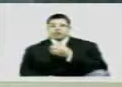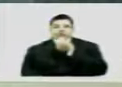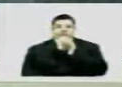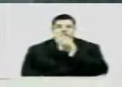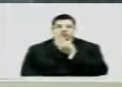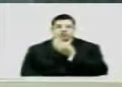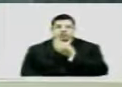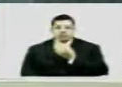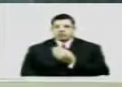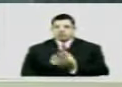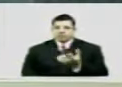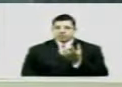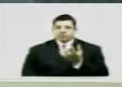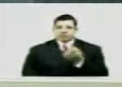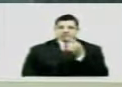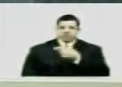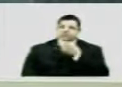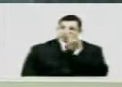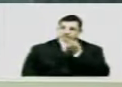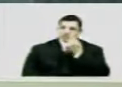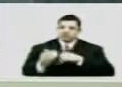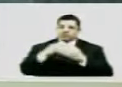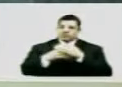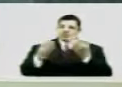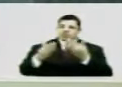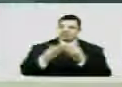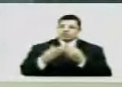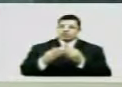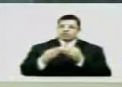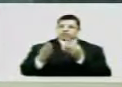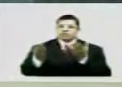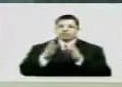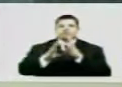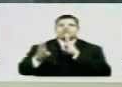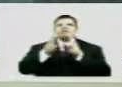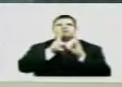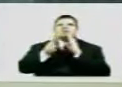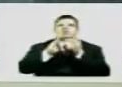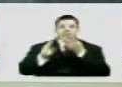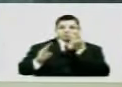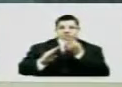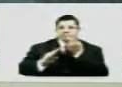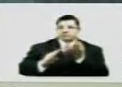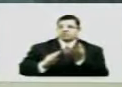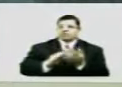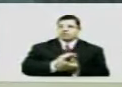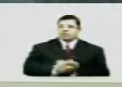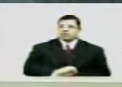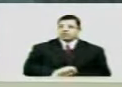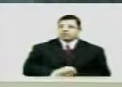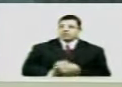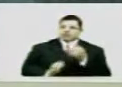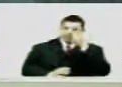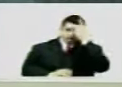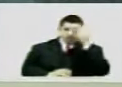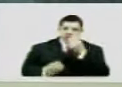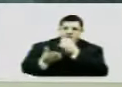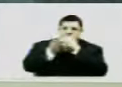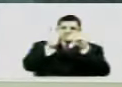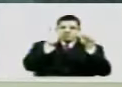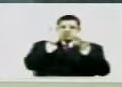E dia desses, falava sobre isso nas redes sociais e um cidadão disse São os